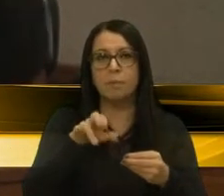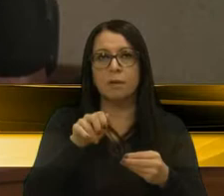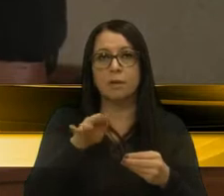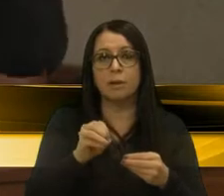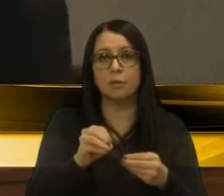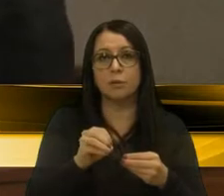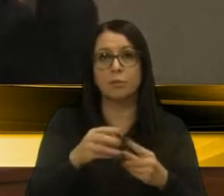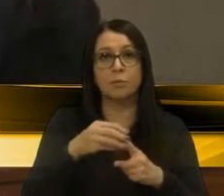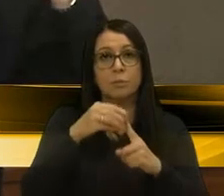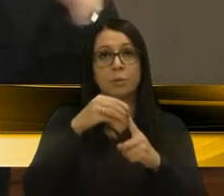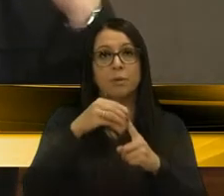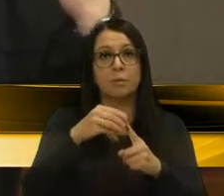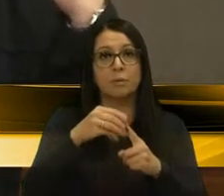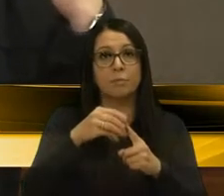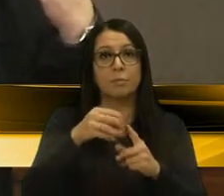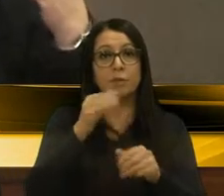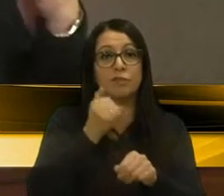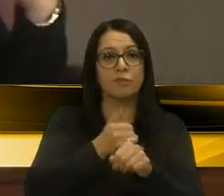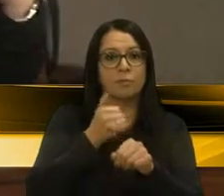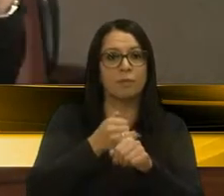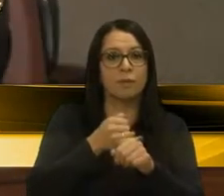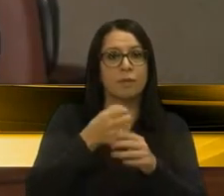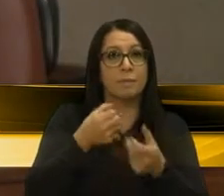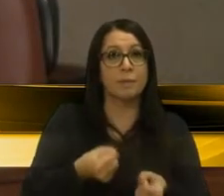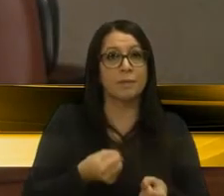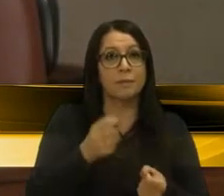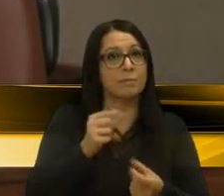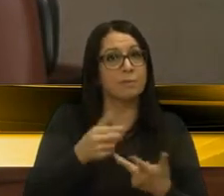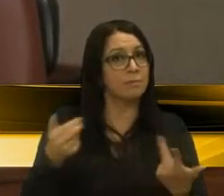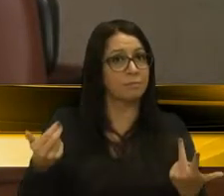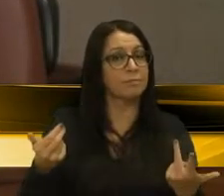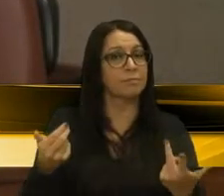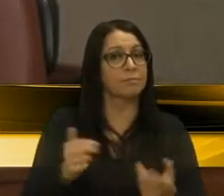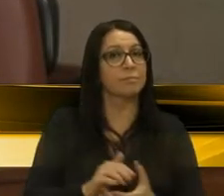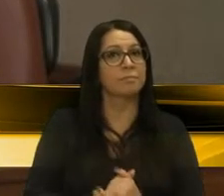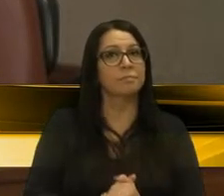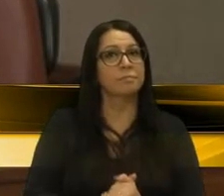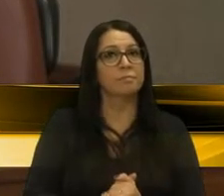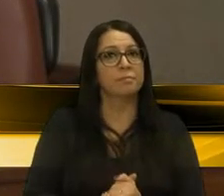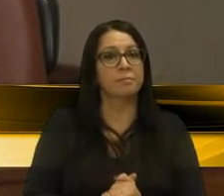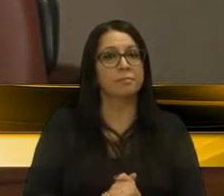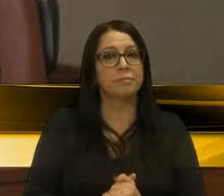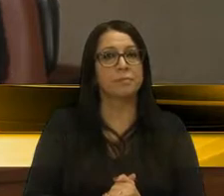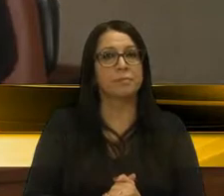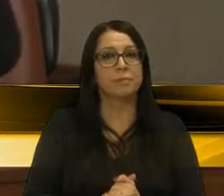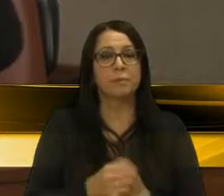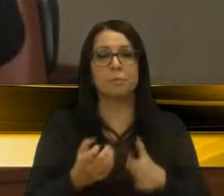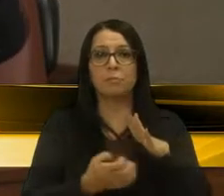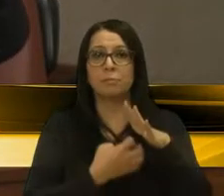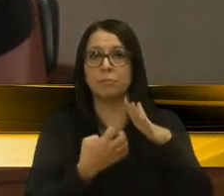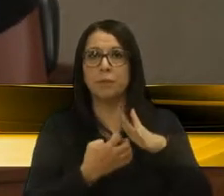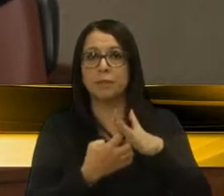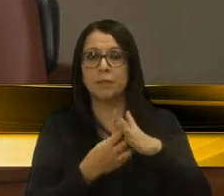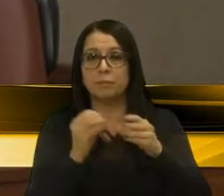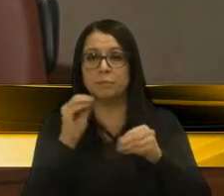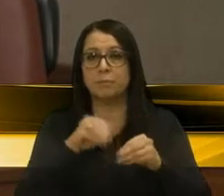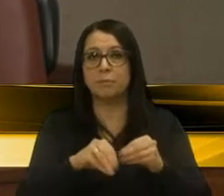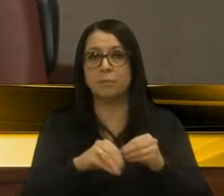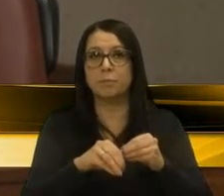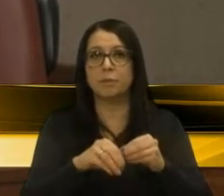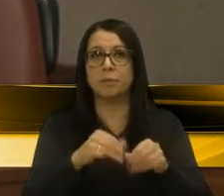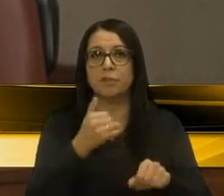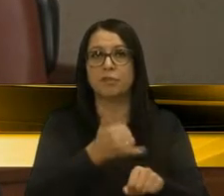principalmente por metal pesado, não é pouca coisa. você pegava uma empresa que depositava metal